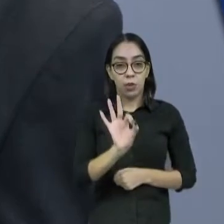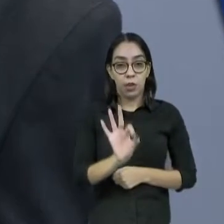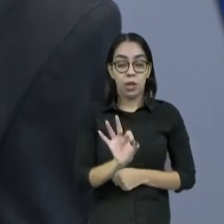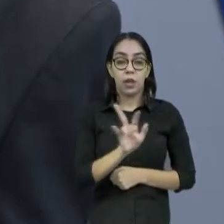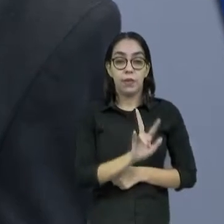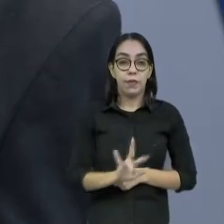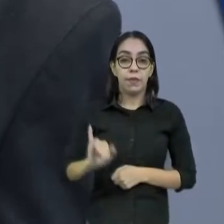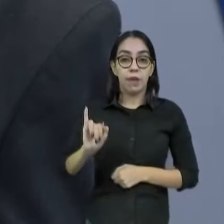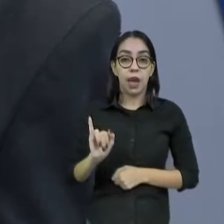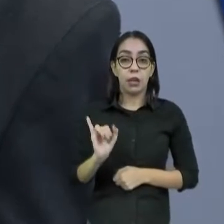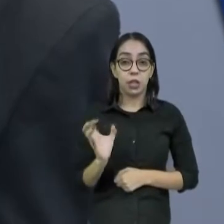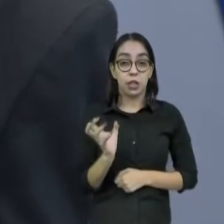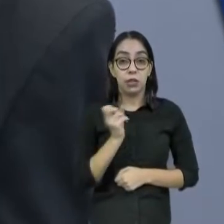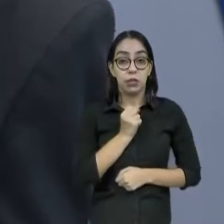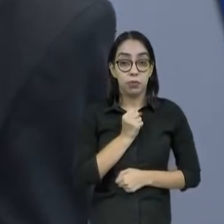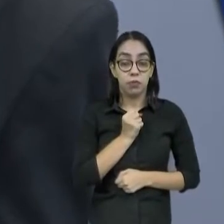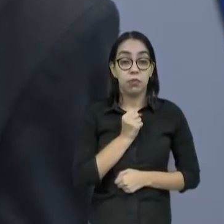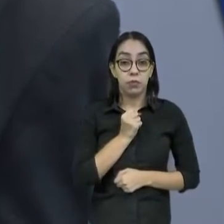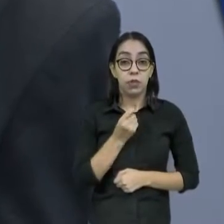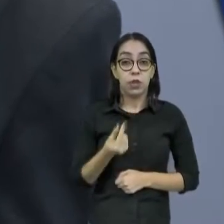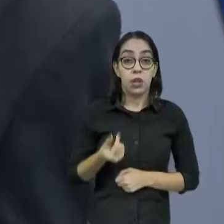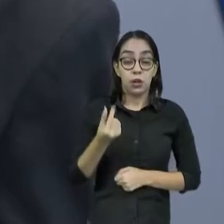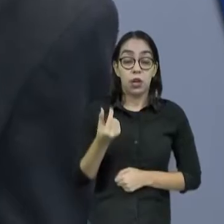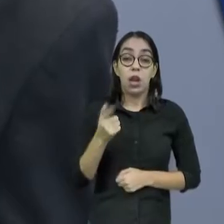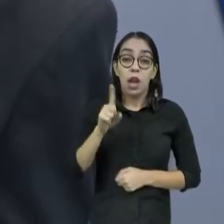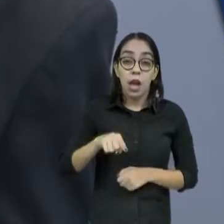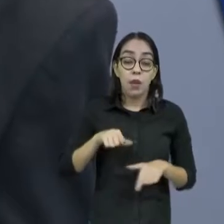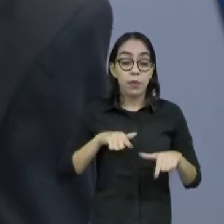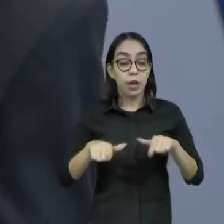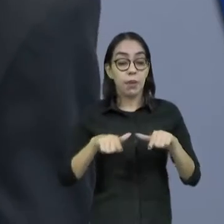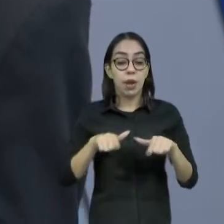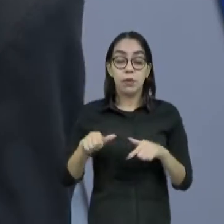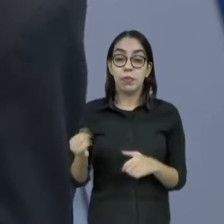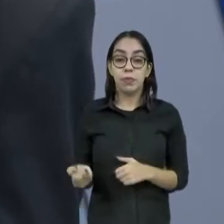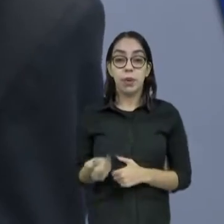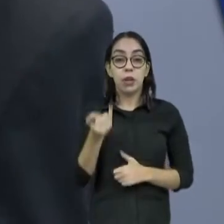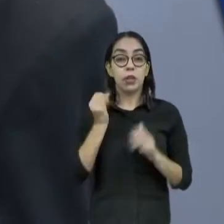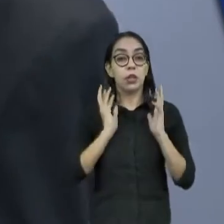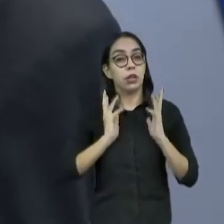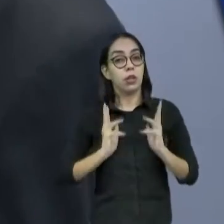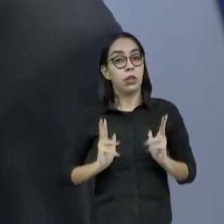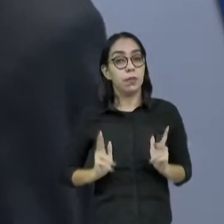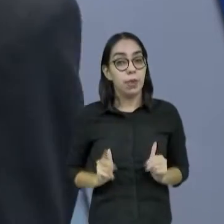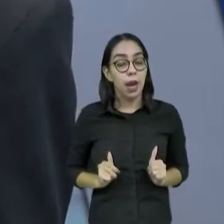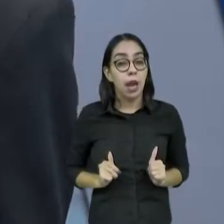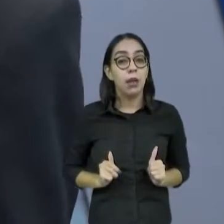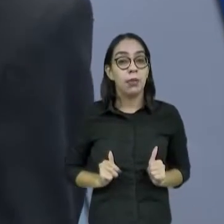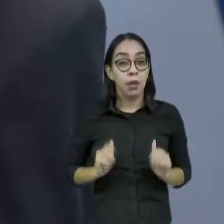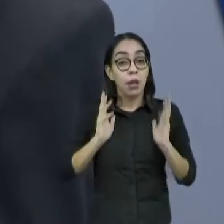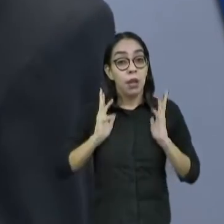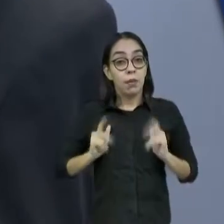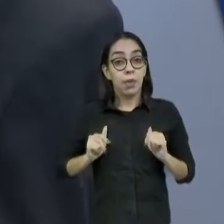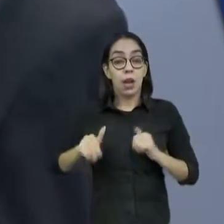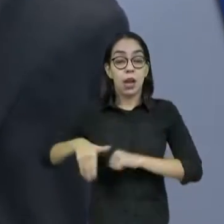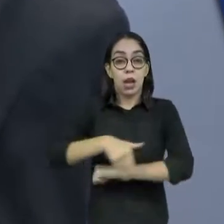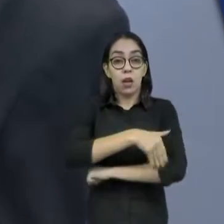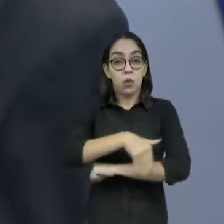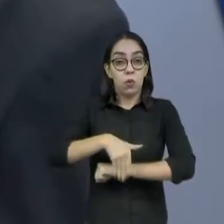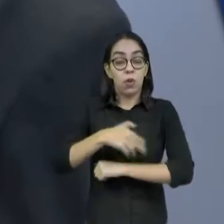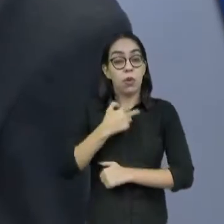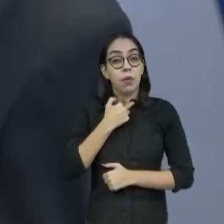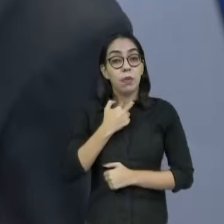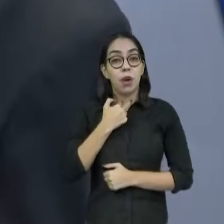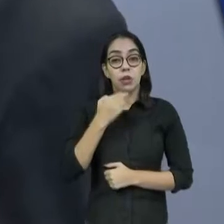Eles fazem um trabalho socialmente muito importante. Eles não podem mais ficar relegados, invisíveis. São invisíveis, né? Invisíveis.